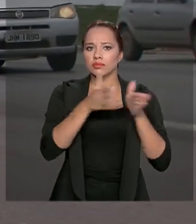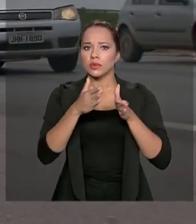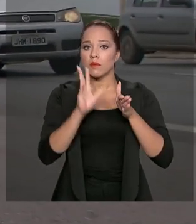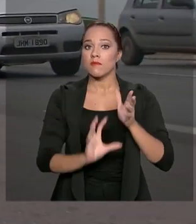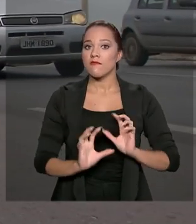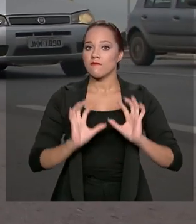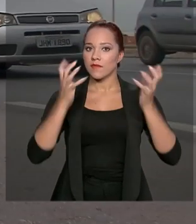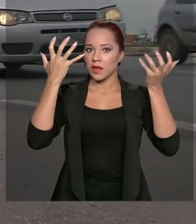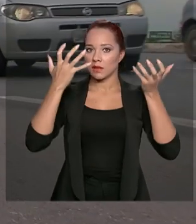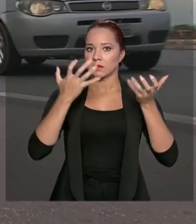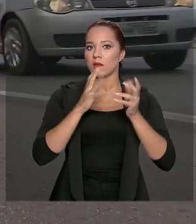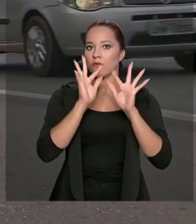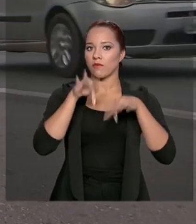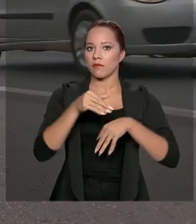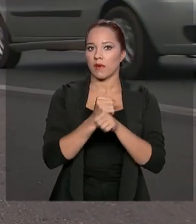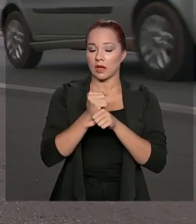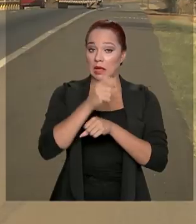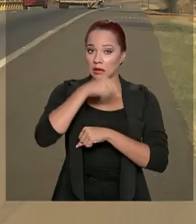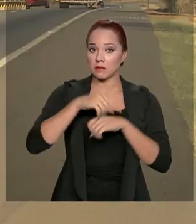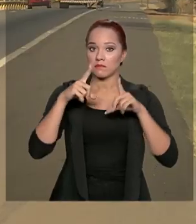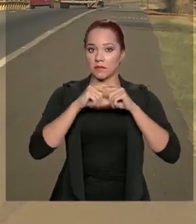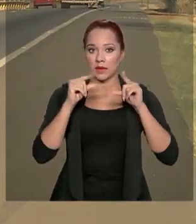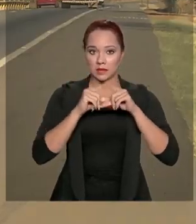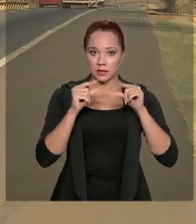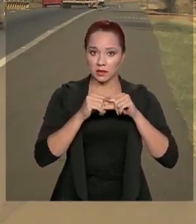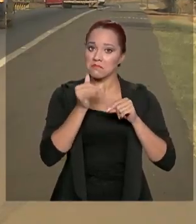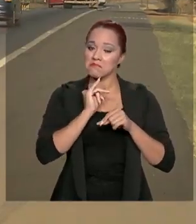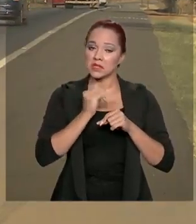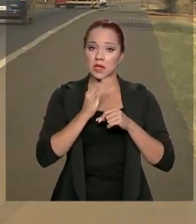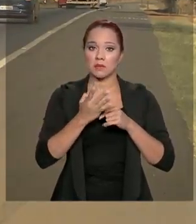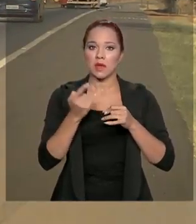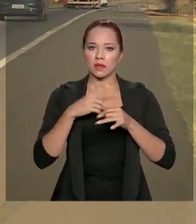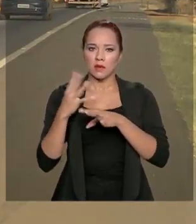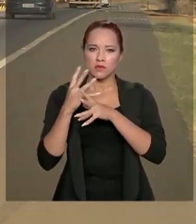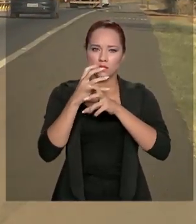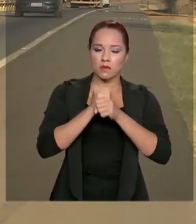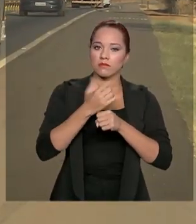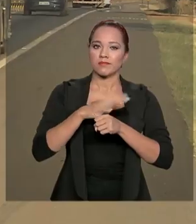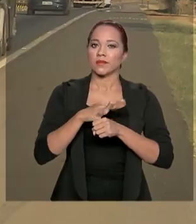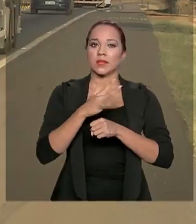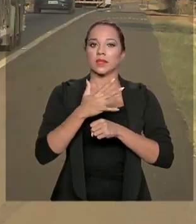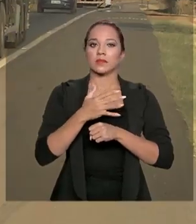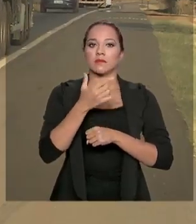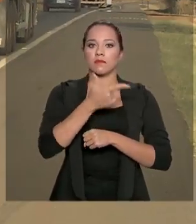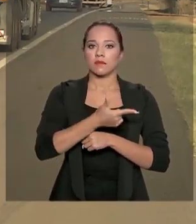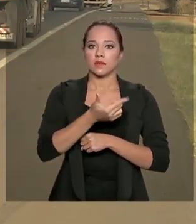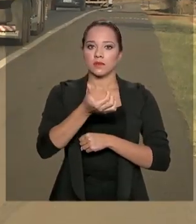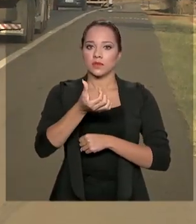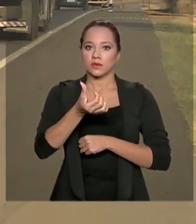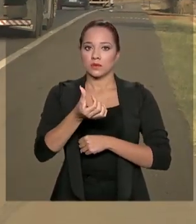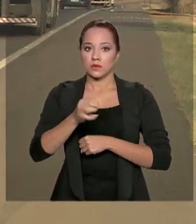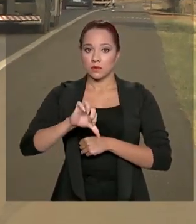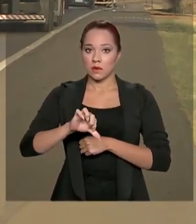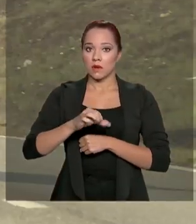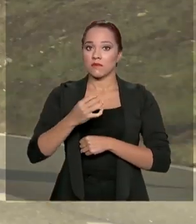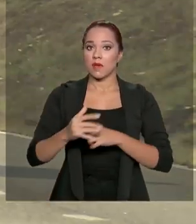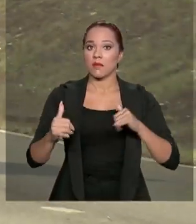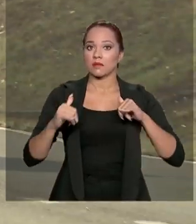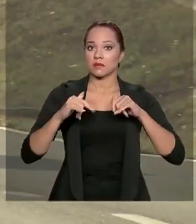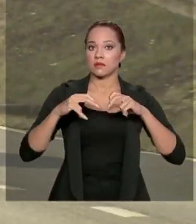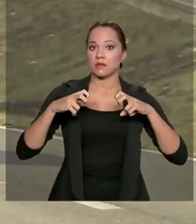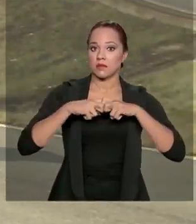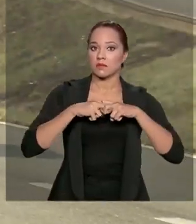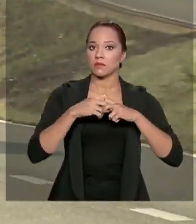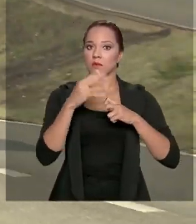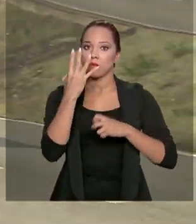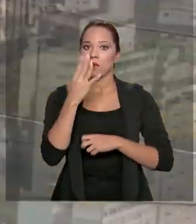de final de ano. Aqui no Distrito Federal, por exemplo, segundo o balanço da PRF, foram registrados 29 acidentes no período com 4